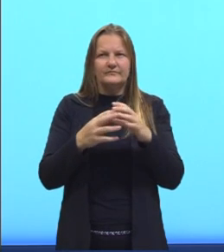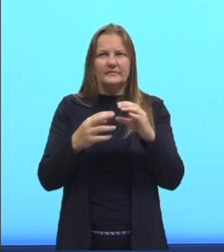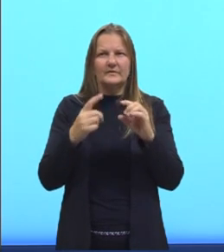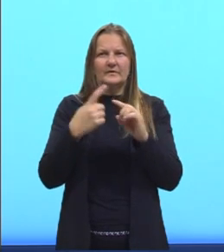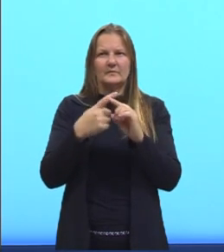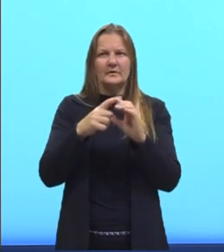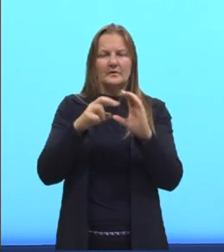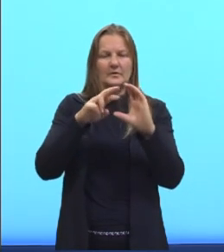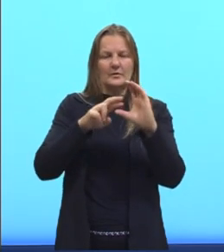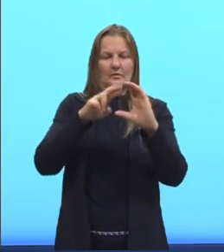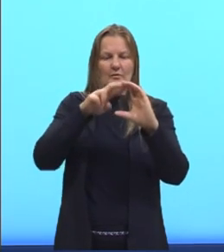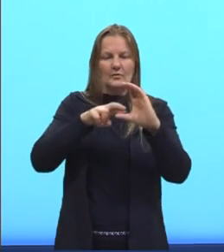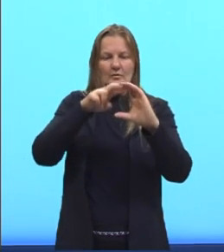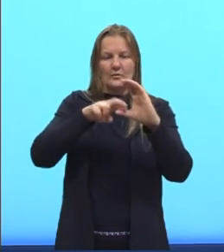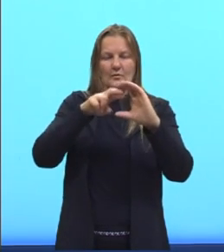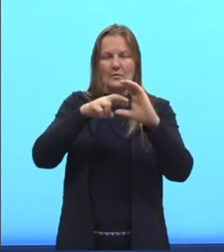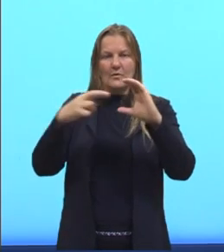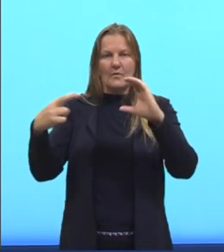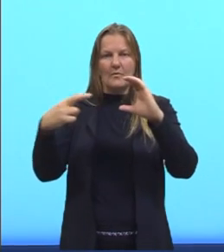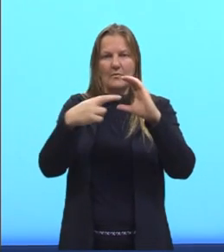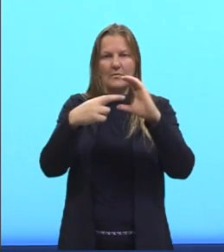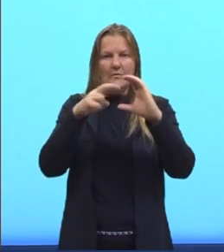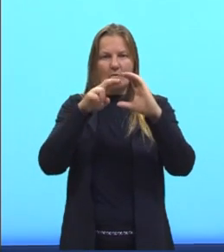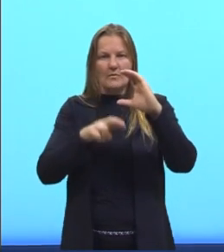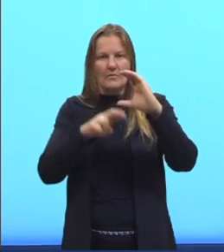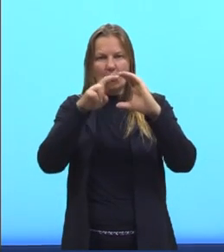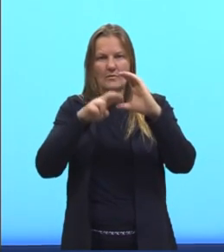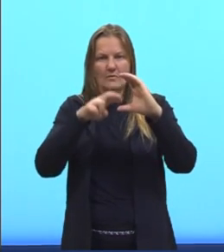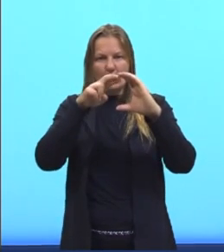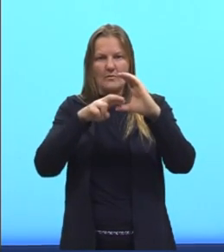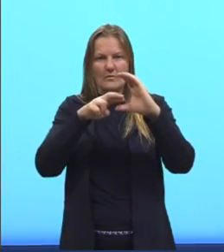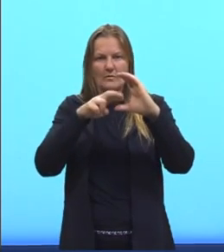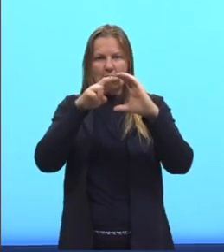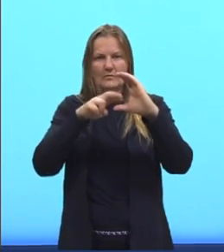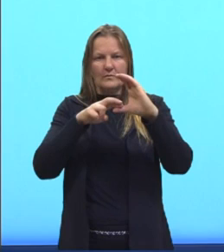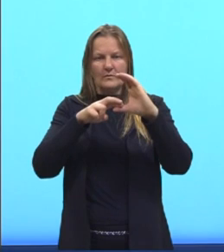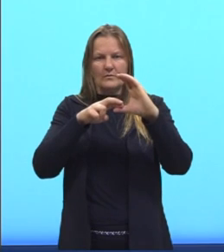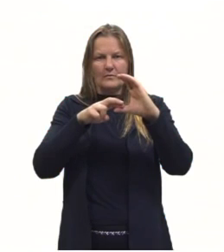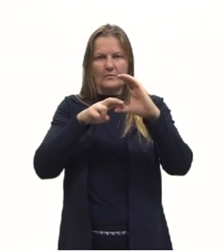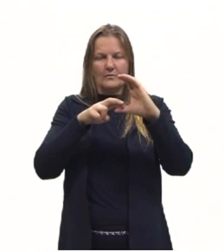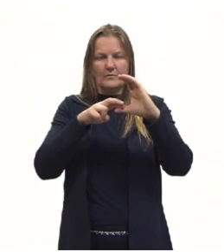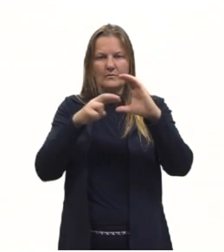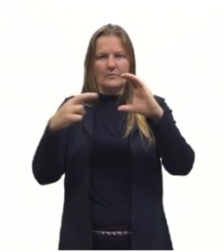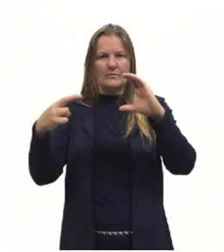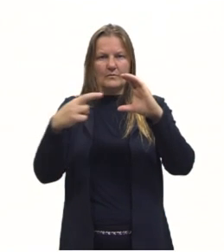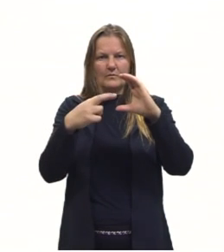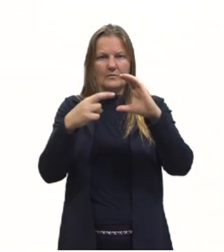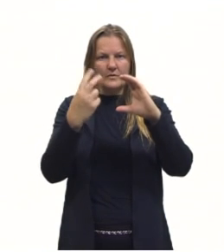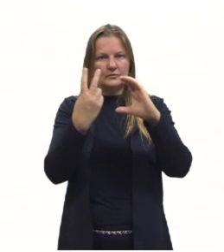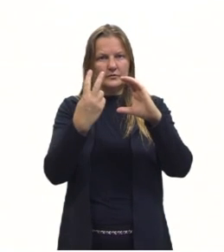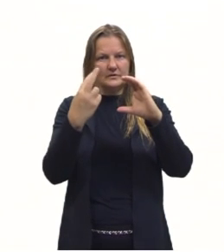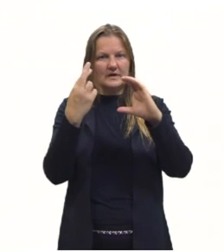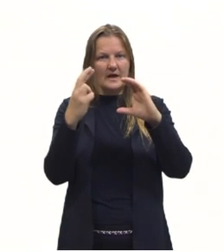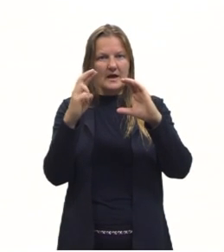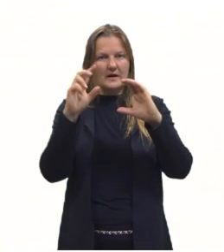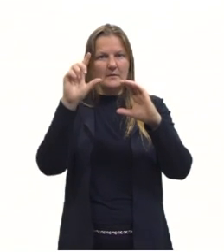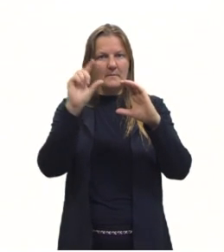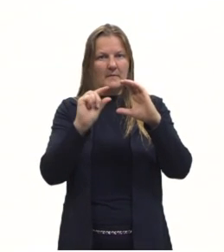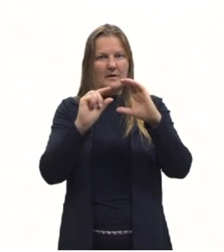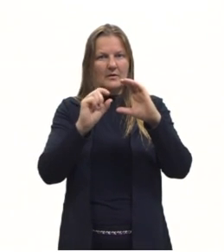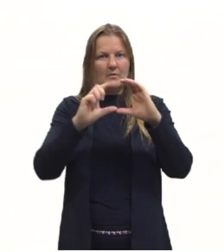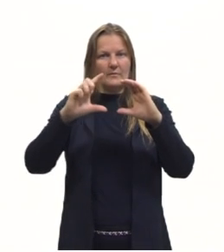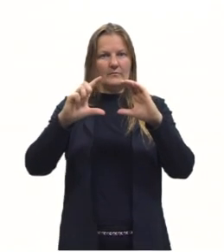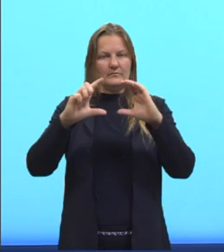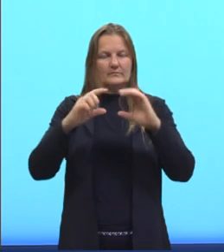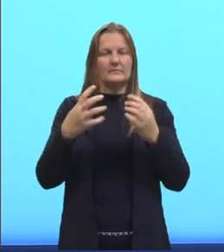seção circular que foi representado por R minúsculo Então, para a gente diferenciar Bom, se o